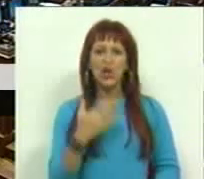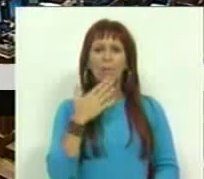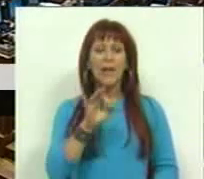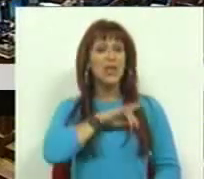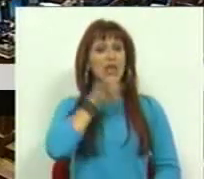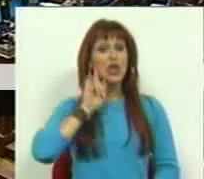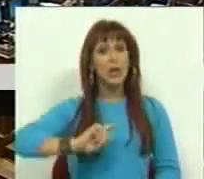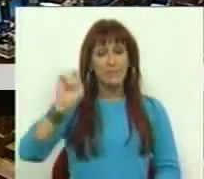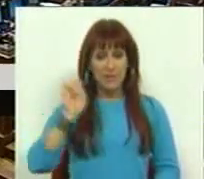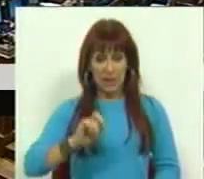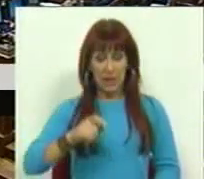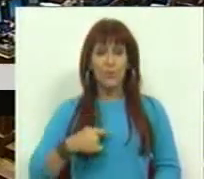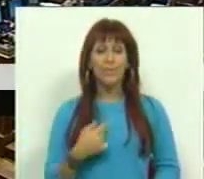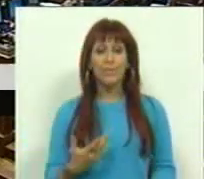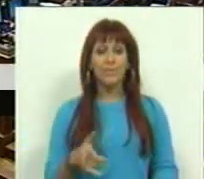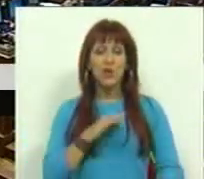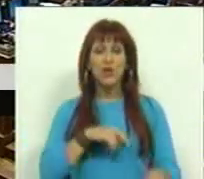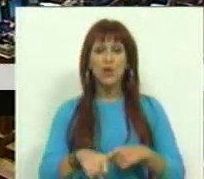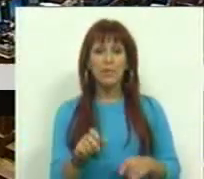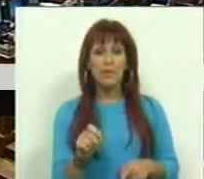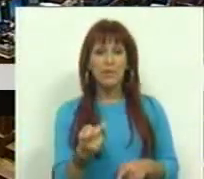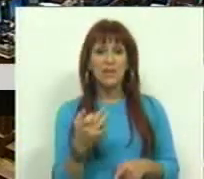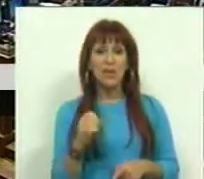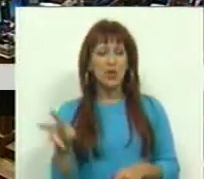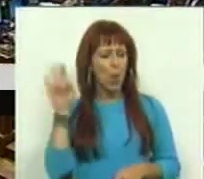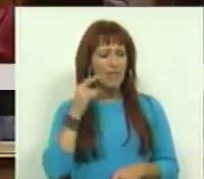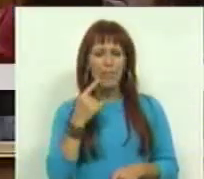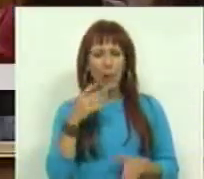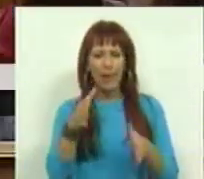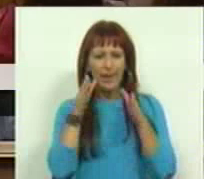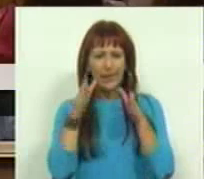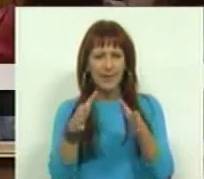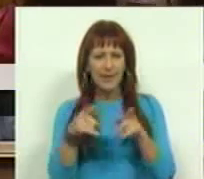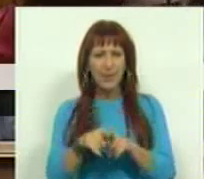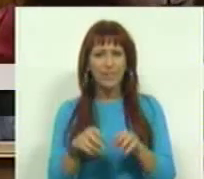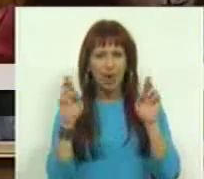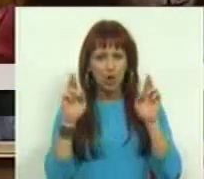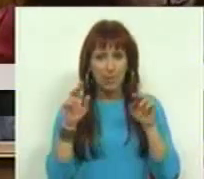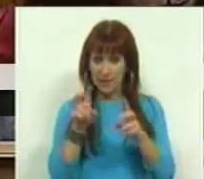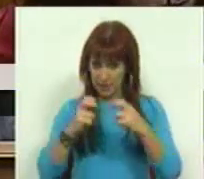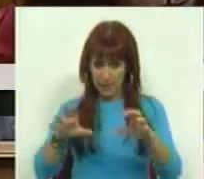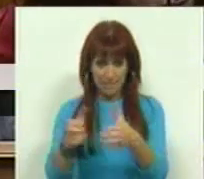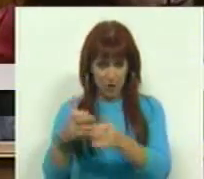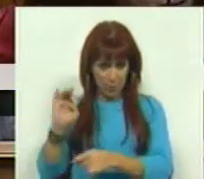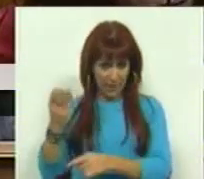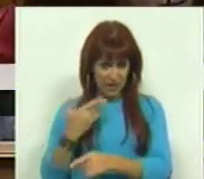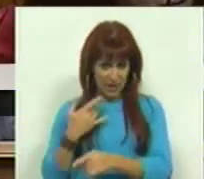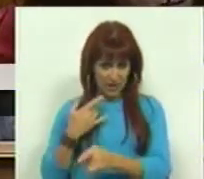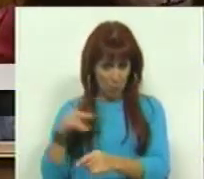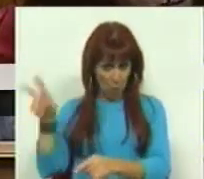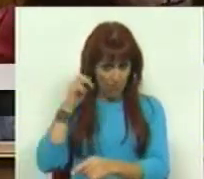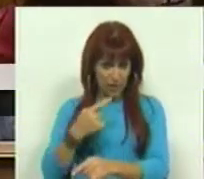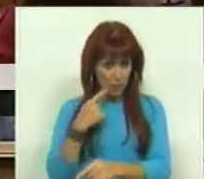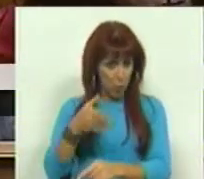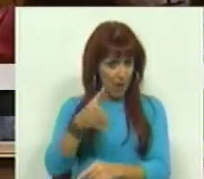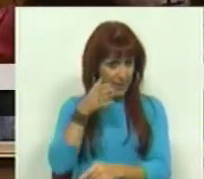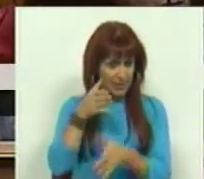Sra. Presidente, Sr. Deputado Sérgio Azevedo, eu ouvi-o com muita atenção e espero que a bancada do PSD também tenha ouvido